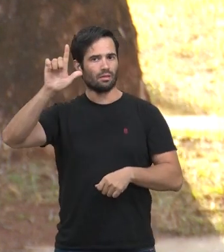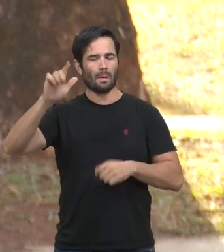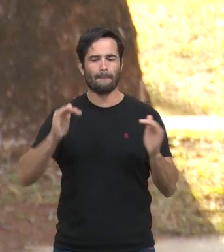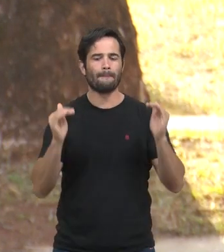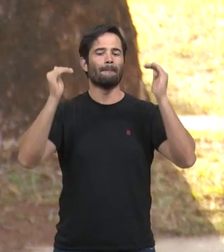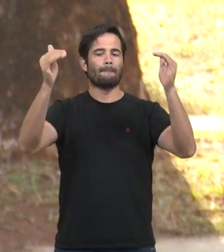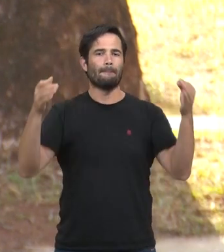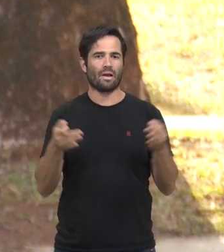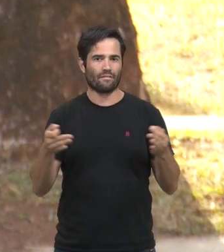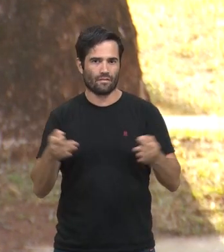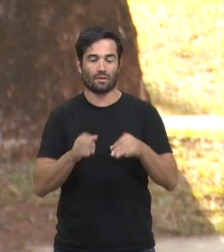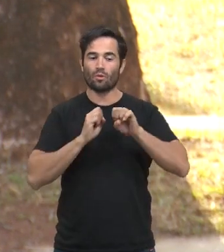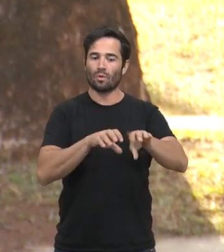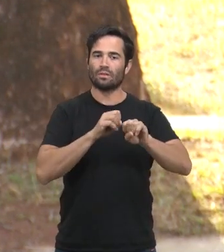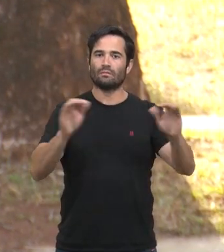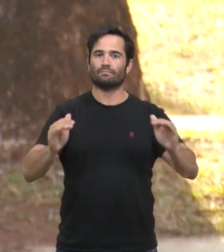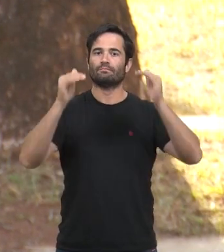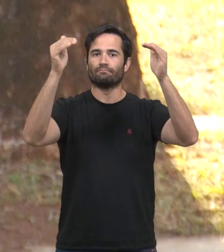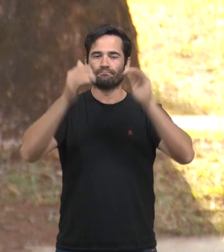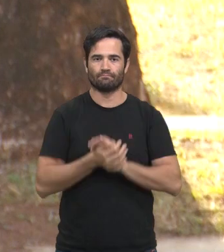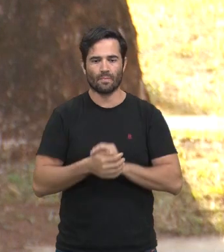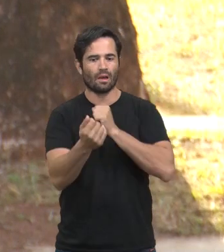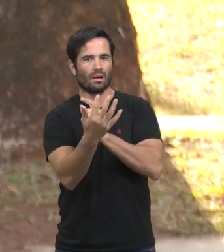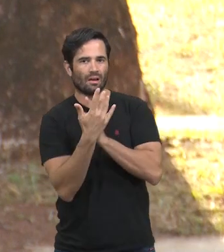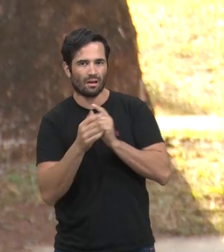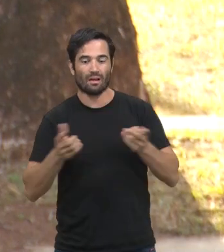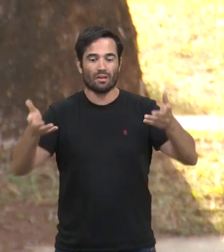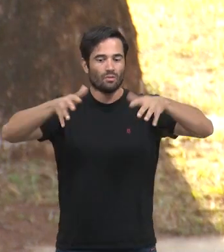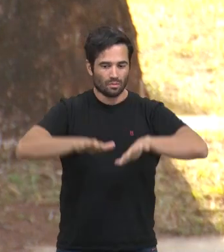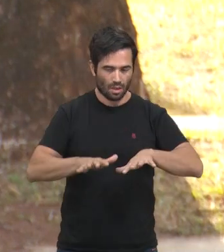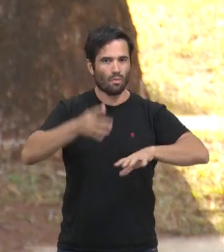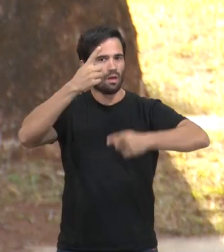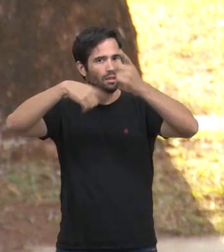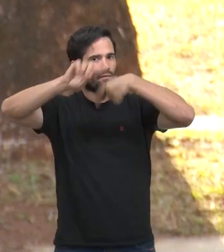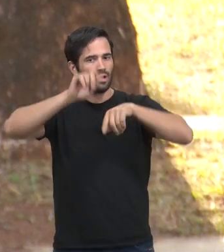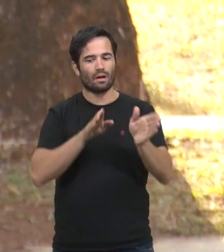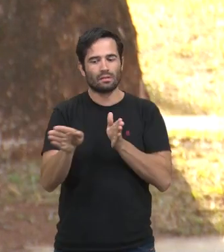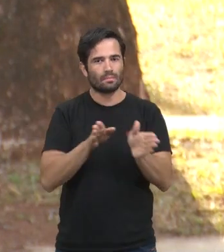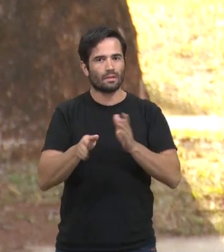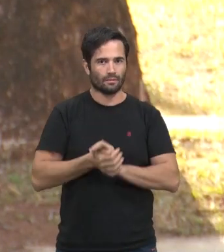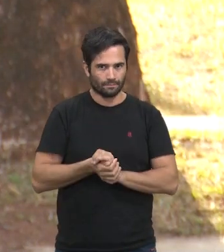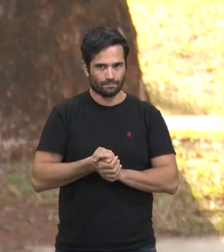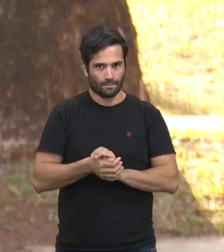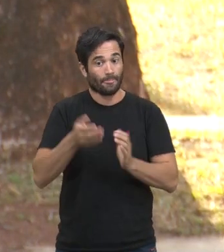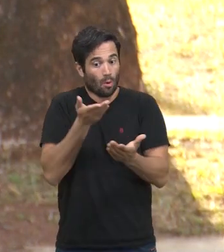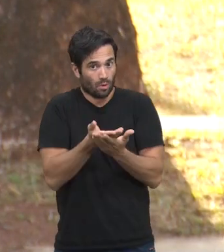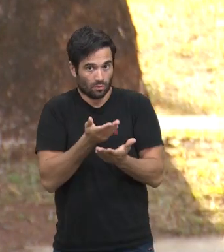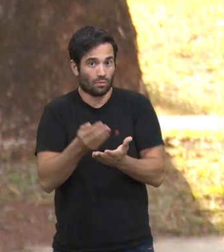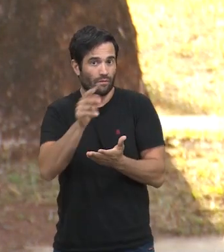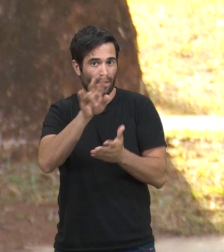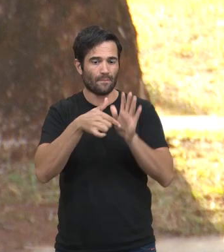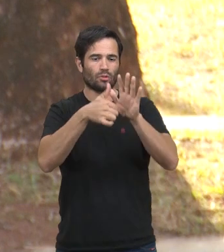para excelência no ensino superior, acolhimento, inclusão, inovação e acessibilidade. A formação